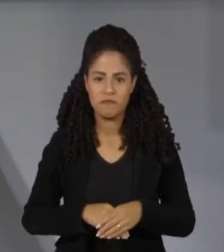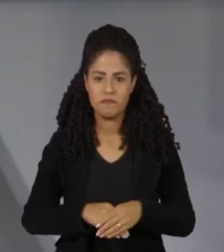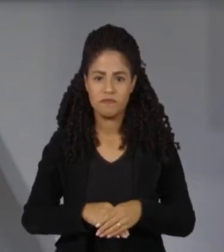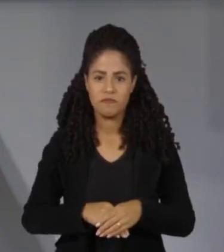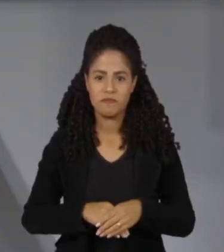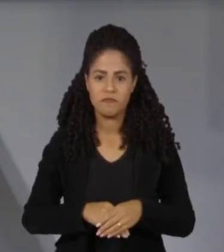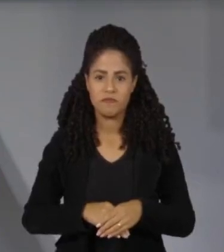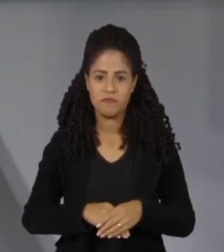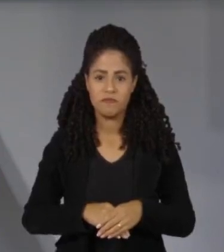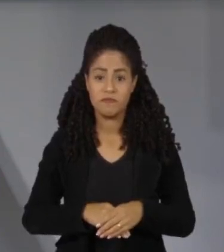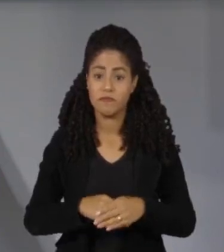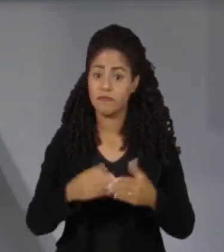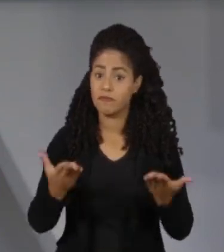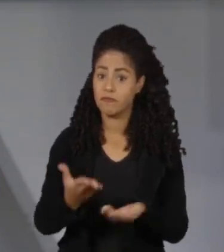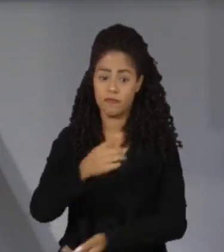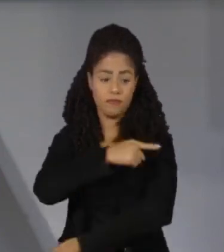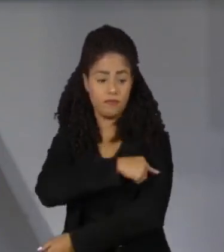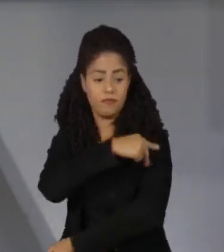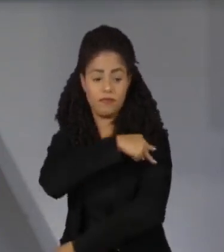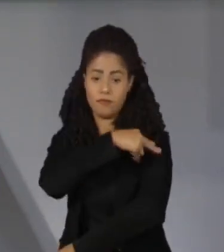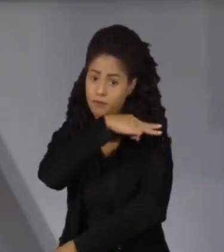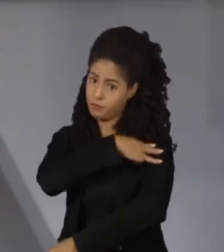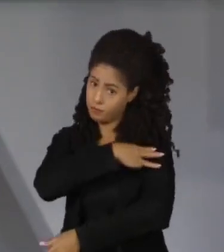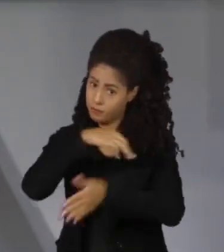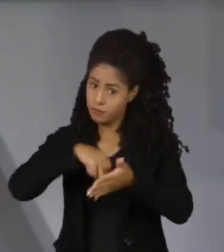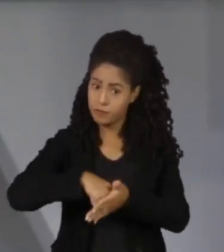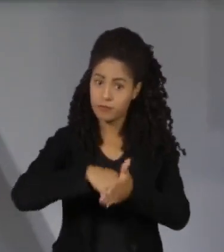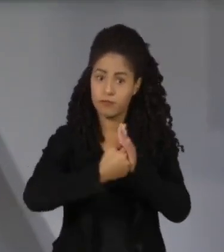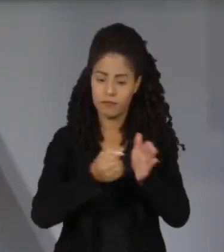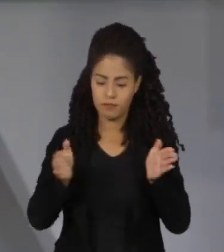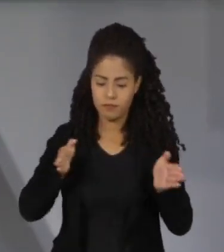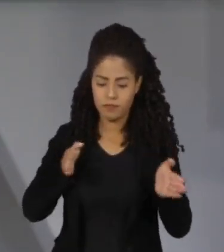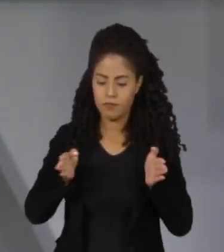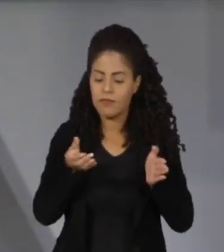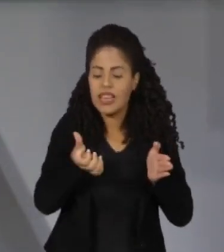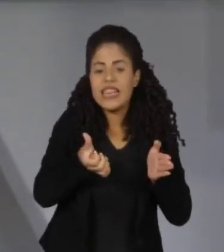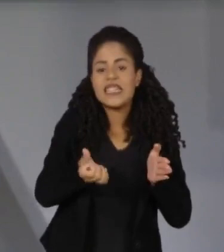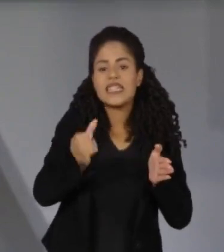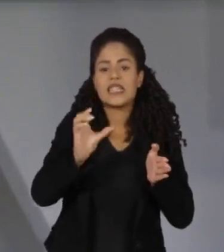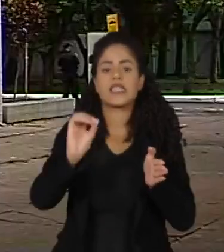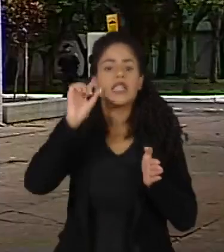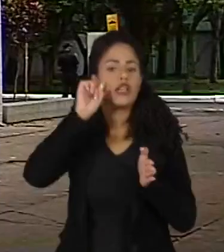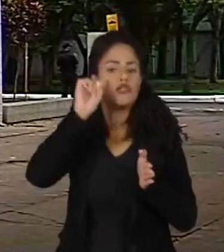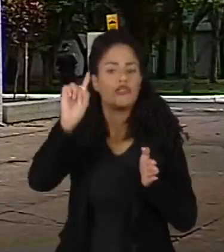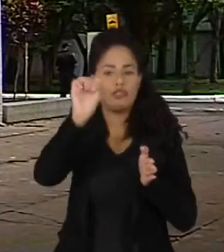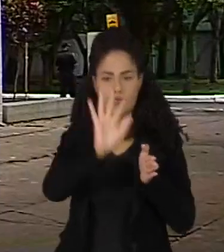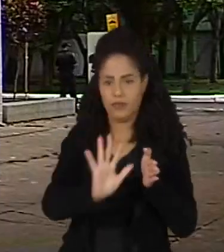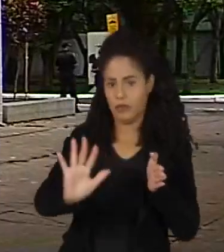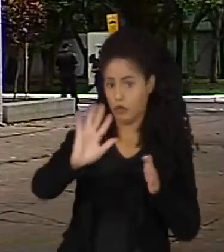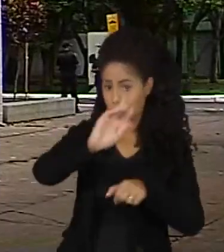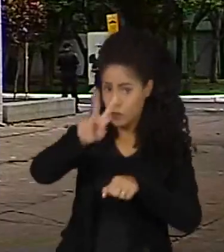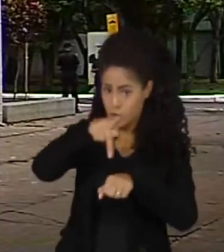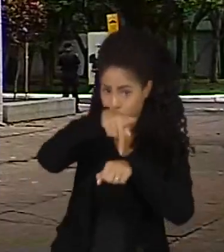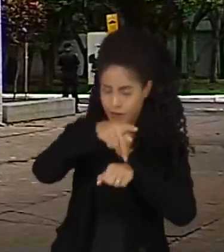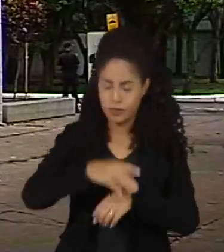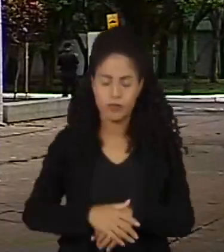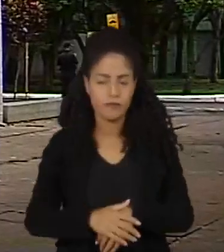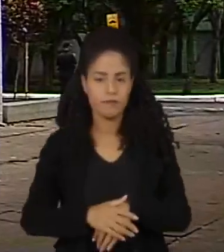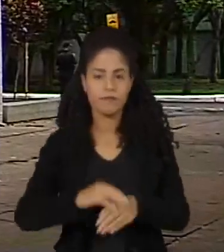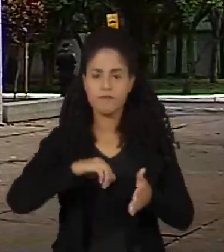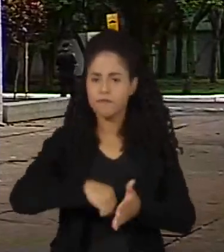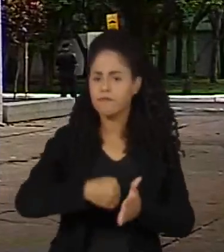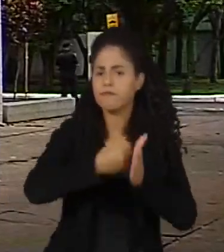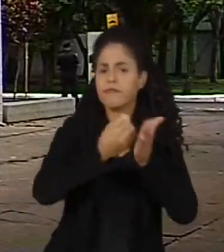O novo ensino médio está suspenso por 60 dias em todo o país. A suspensão foi